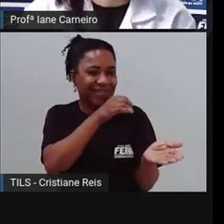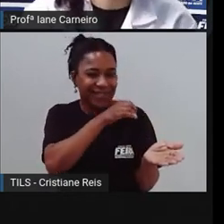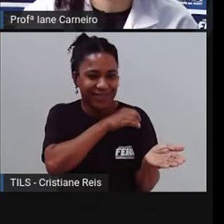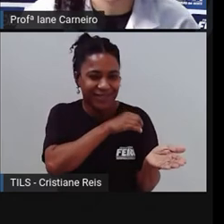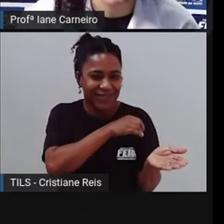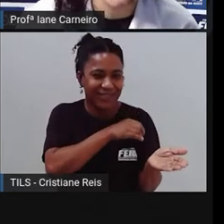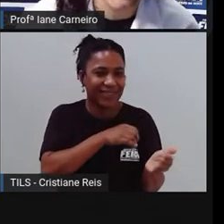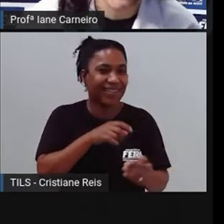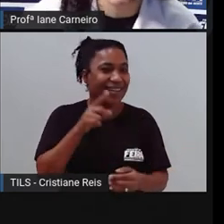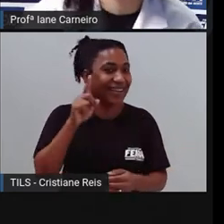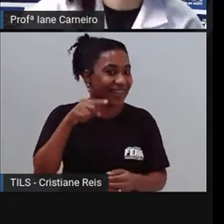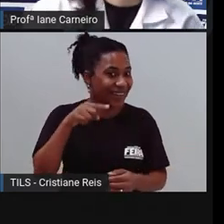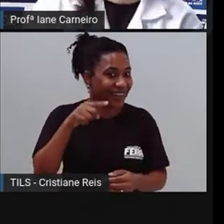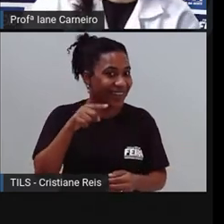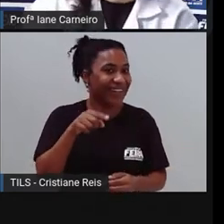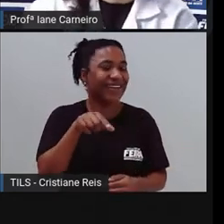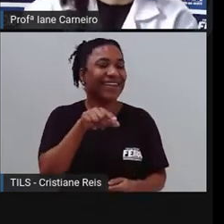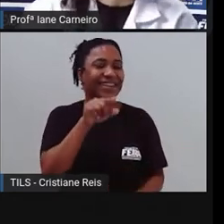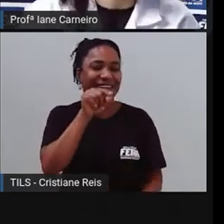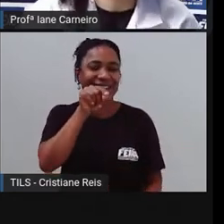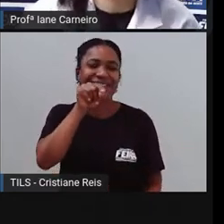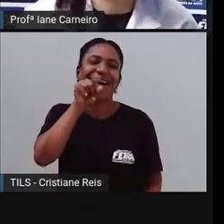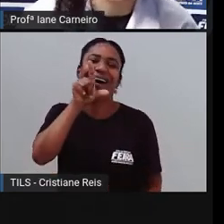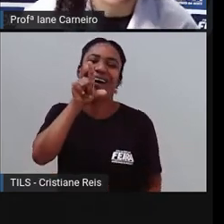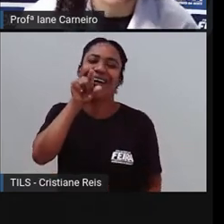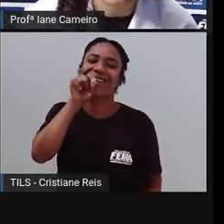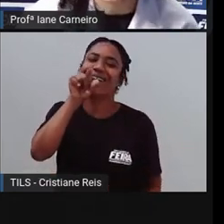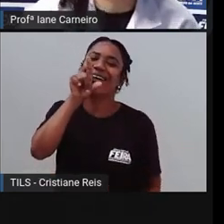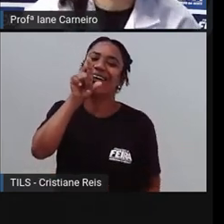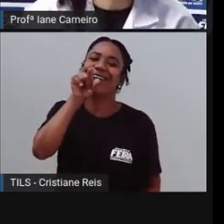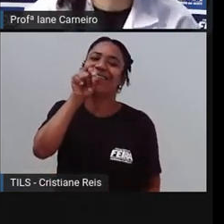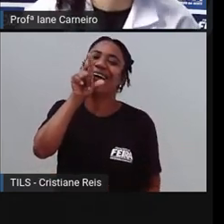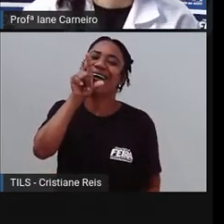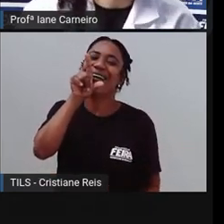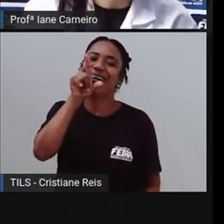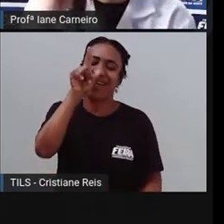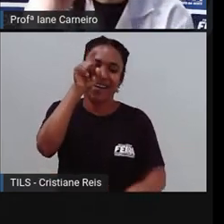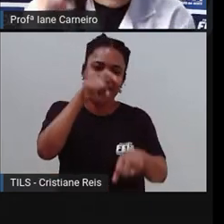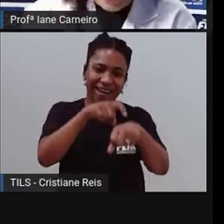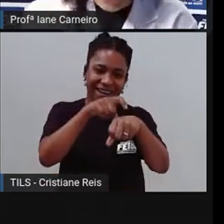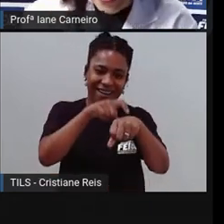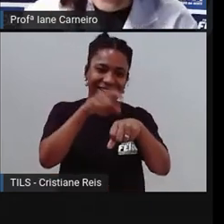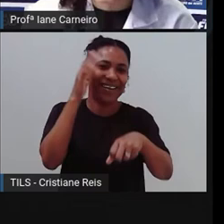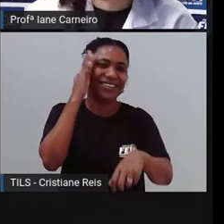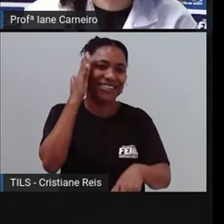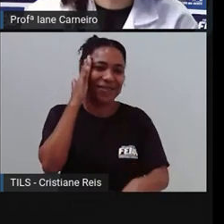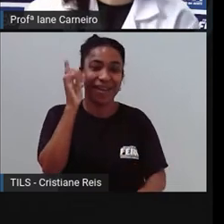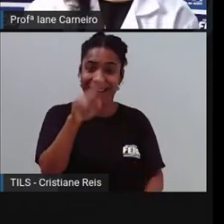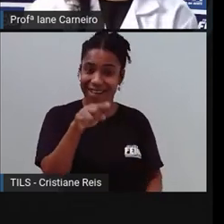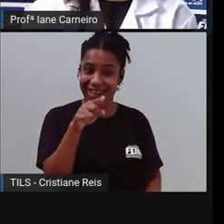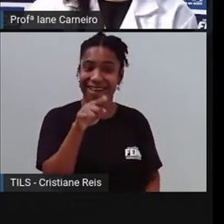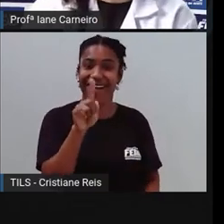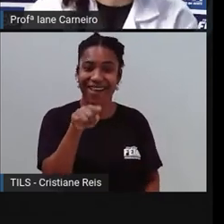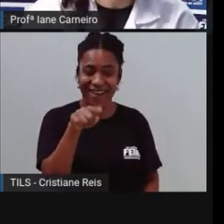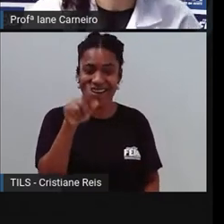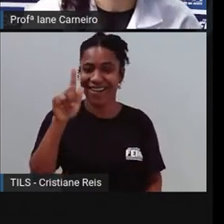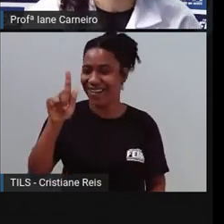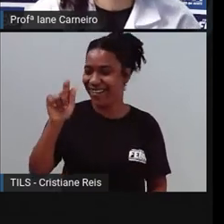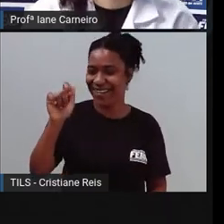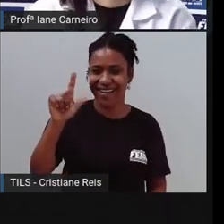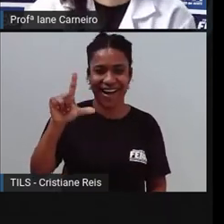esporas. Ele sabe a hora, mas não sabe qual é o mês. Eu sei quem é. É o galo. É o